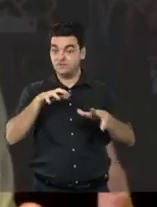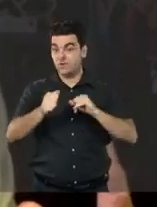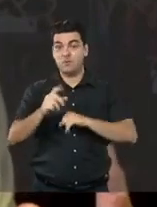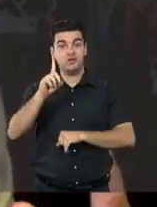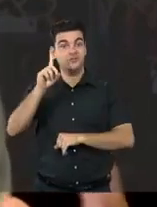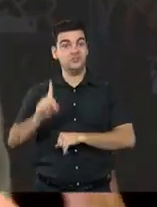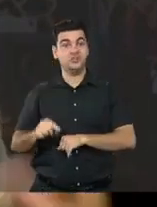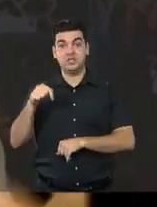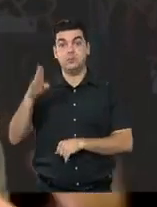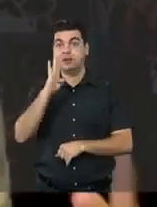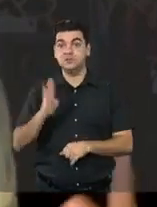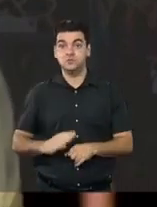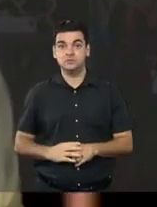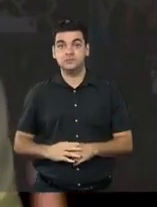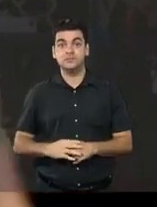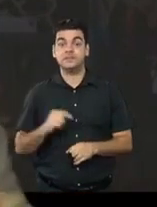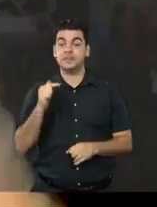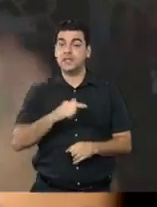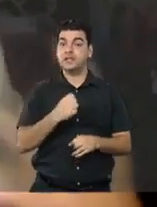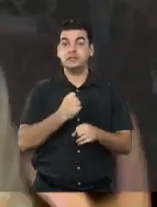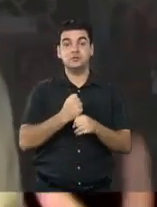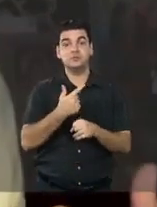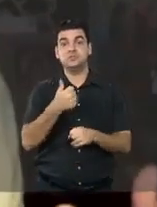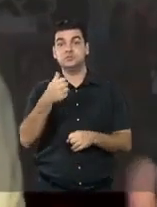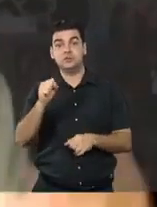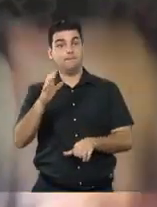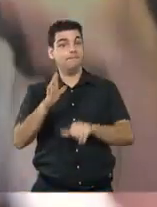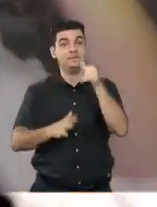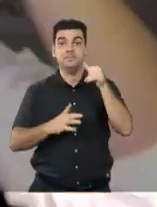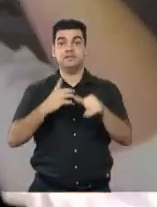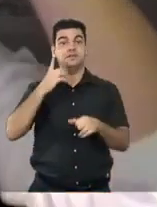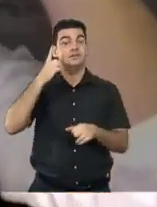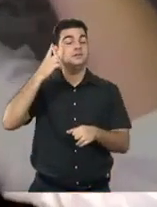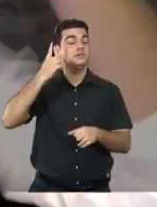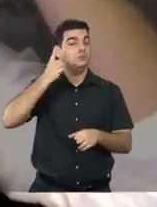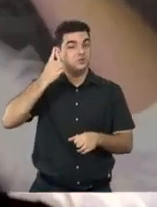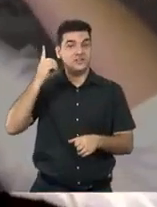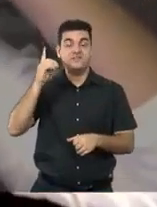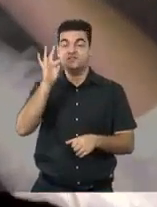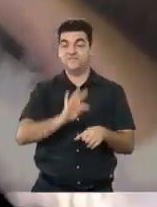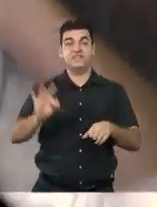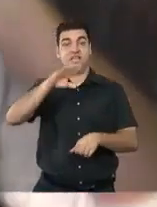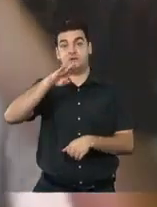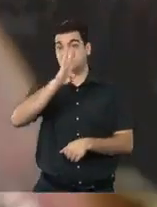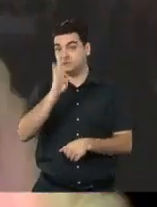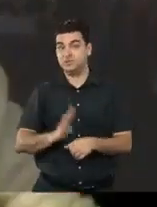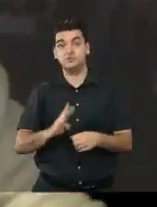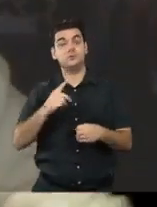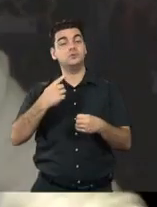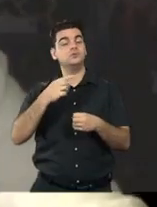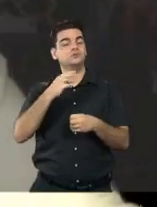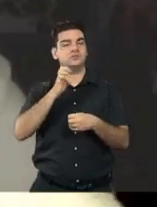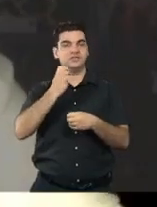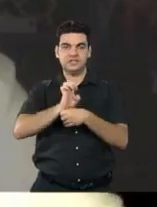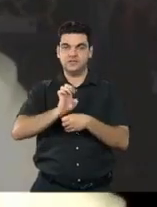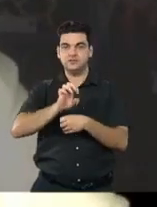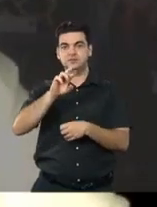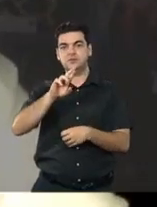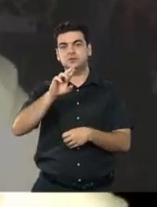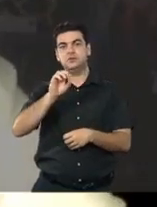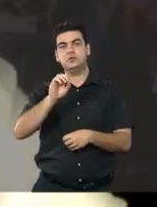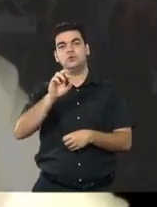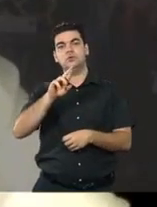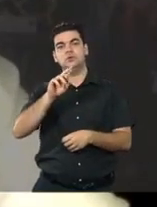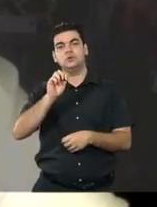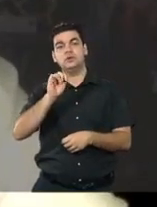advogada no Brasil. Em 2018 eleita a primeira deputada federal indígena no Brasil, pelo estado de Roraima. E Joênia,